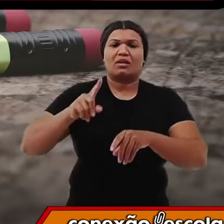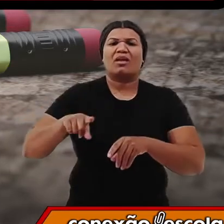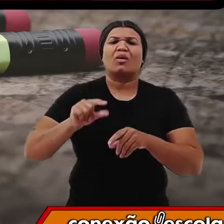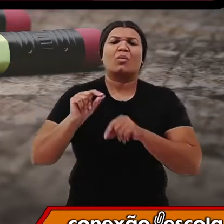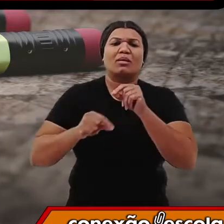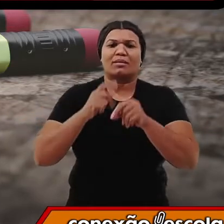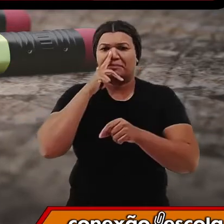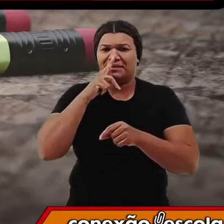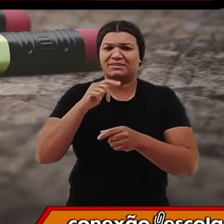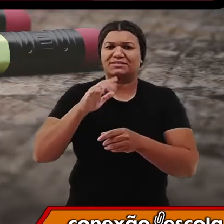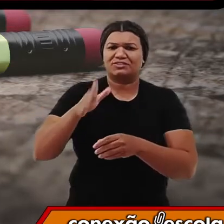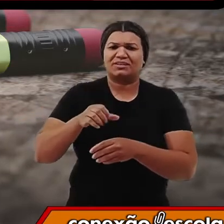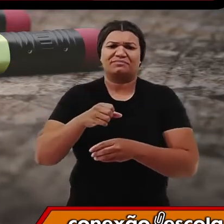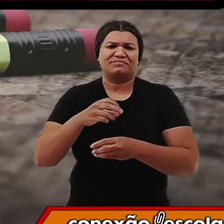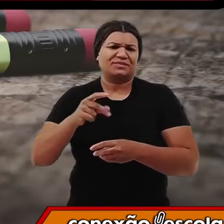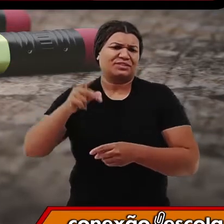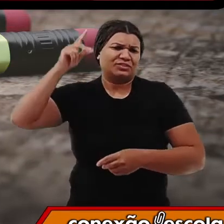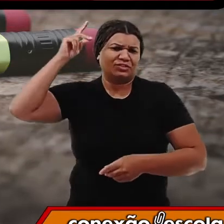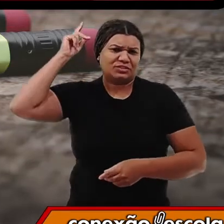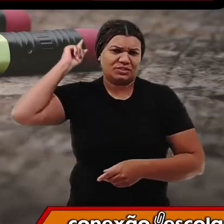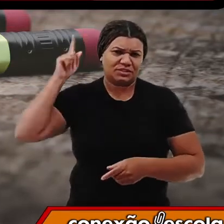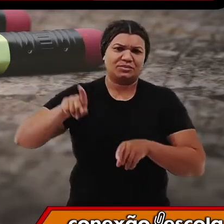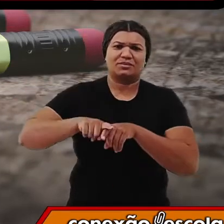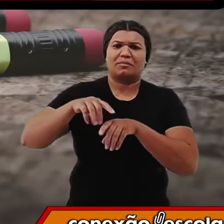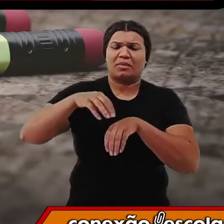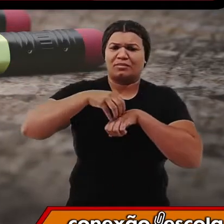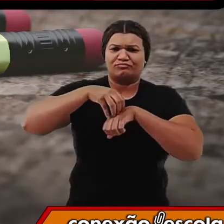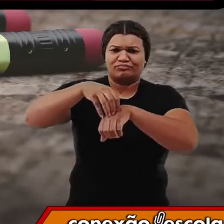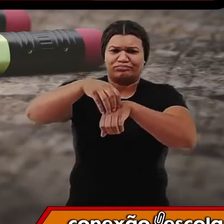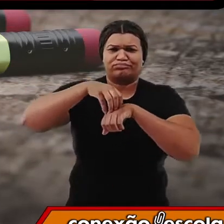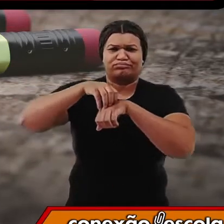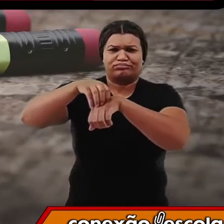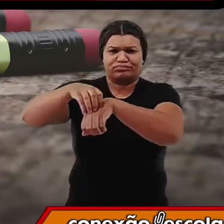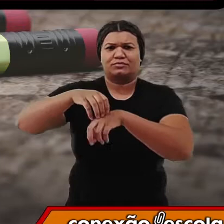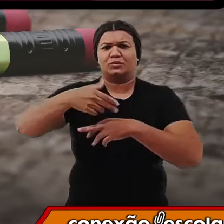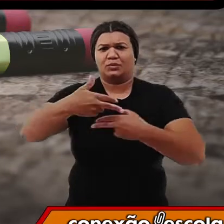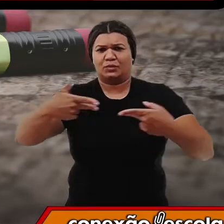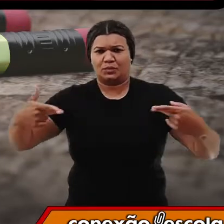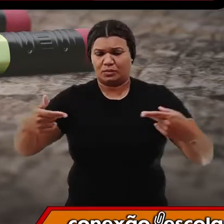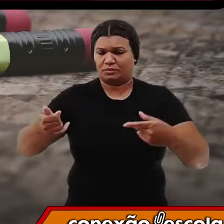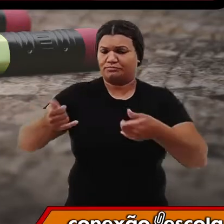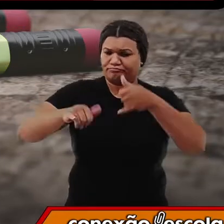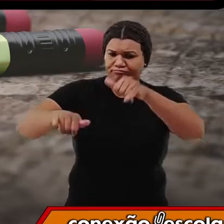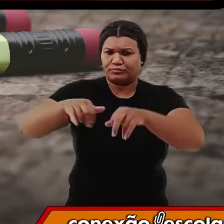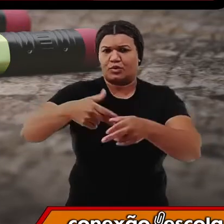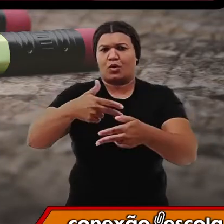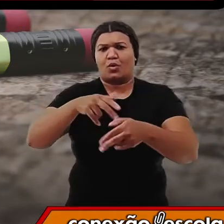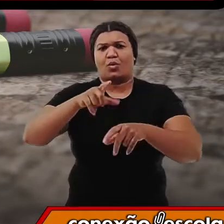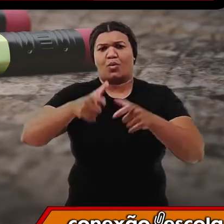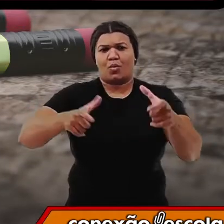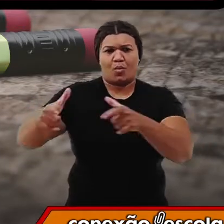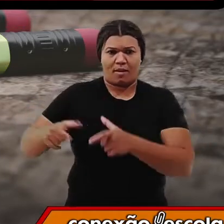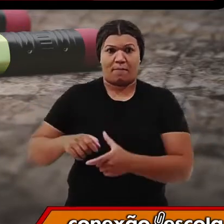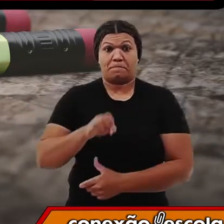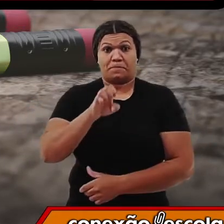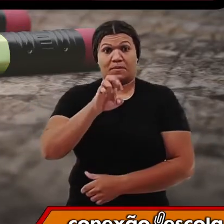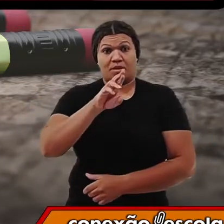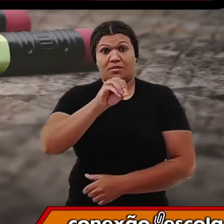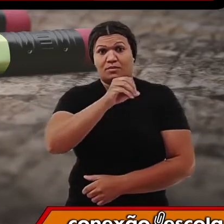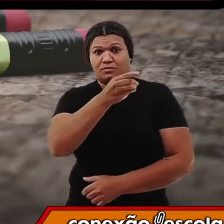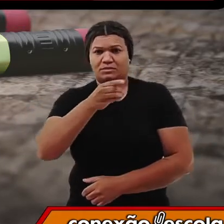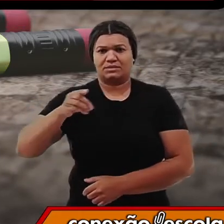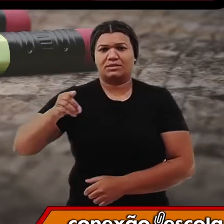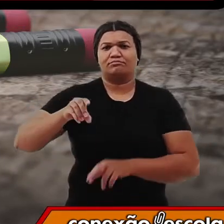transporte e no depósito dos materiais que foram sedimentados em um outro lugar. Erosão é um